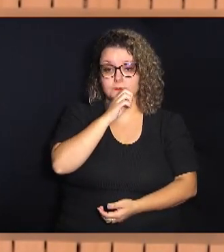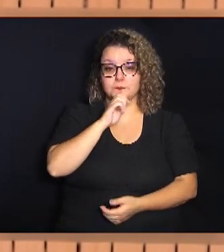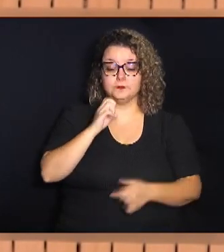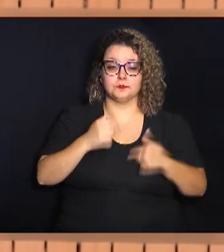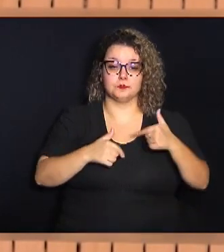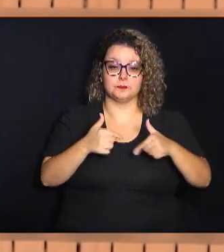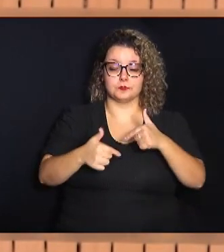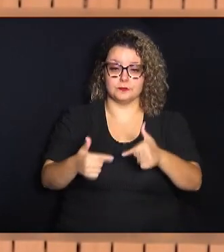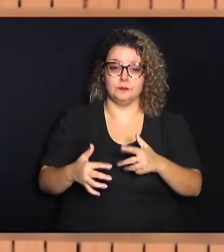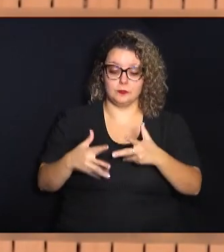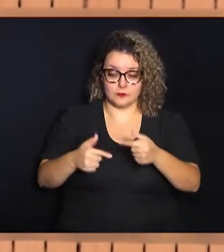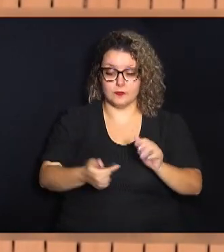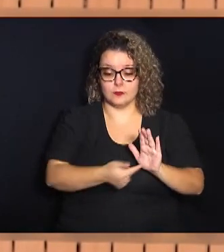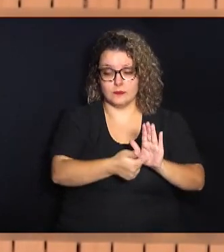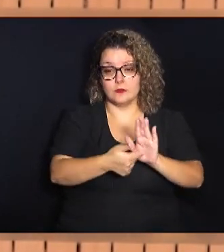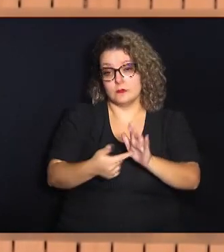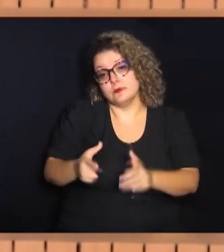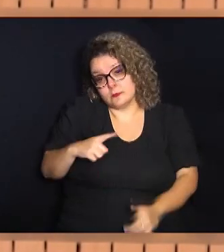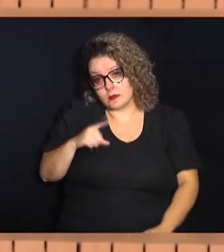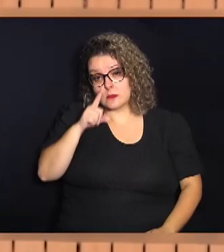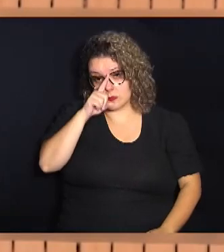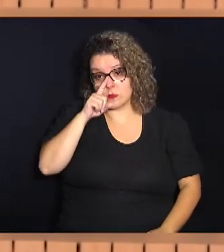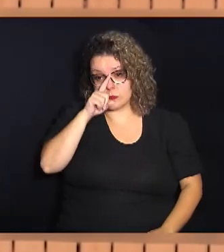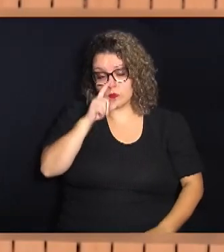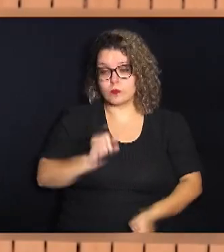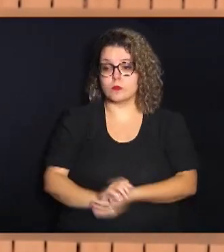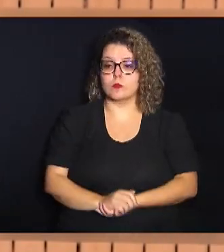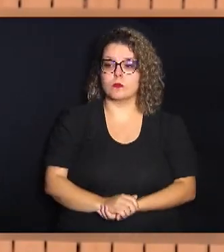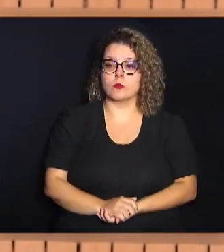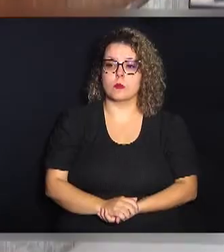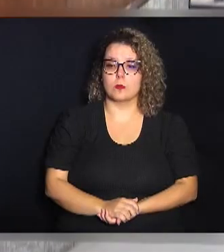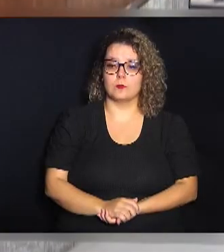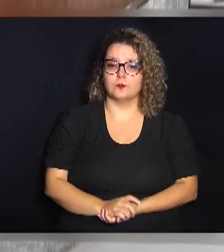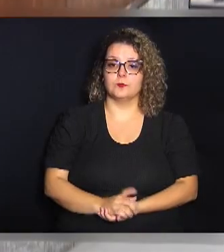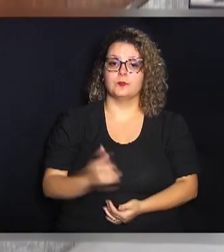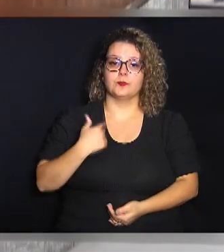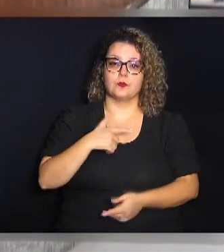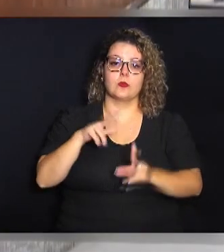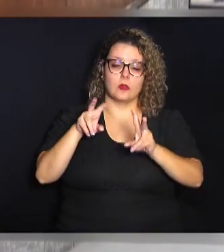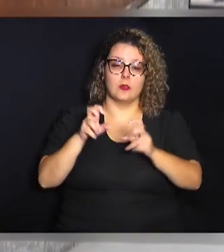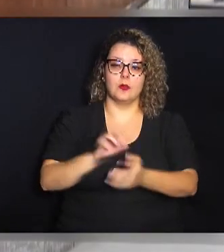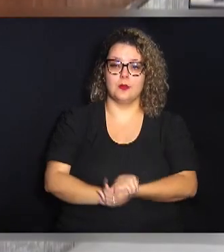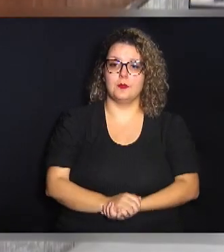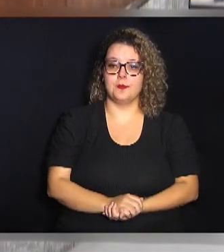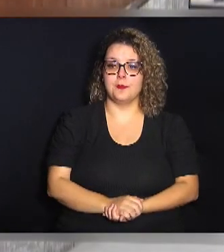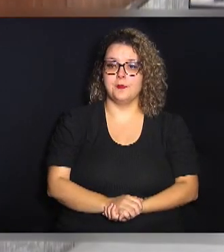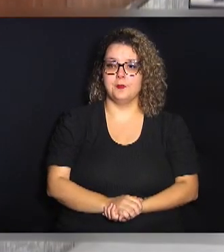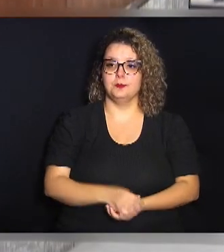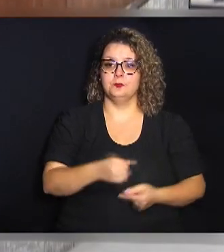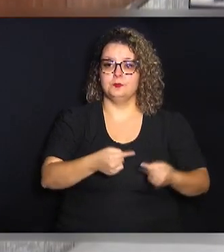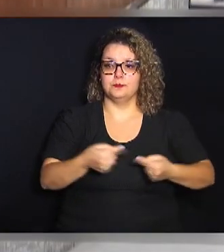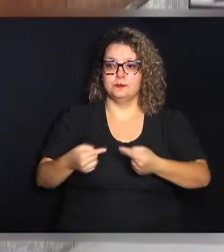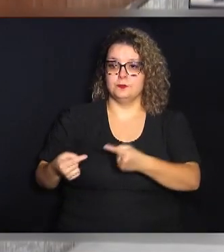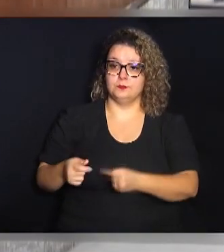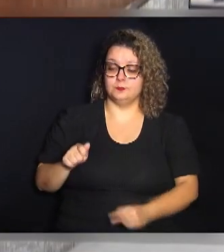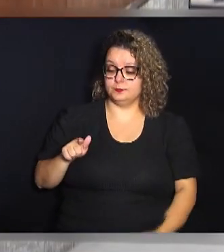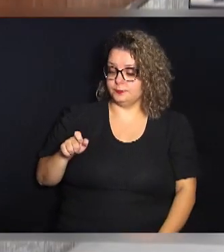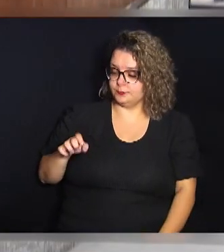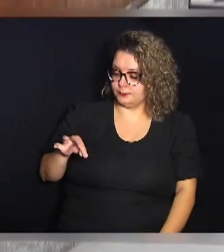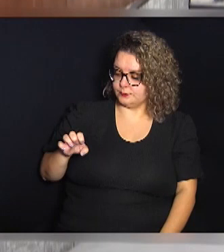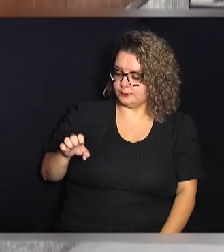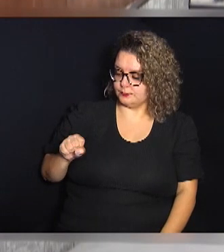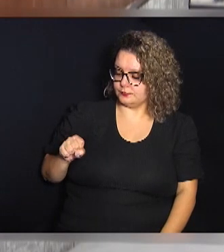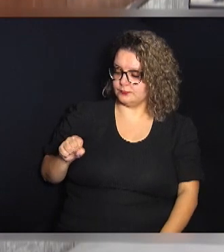tem riscos então é esse o nosso tema. O debate abrangeu os agentes comunitários de